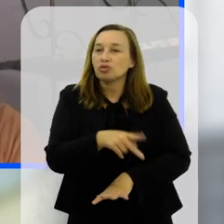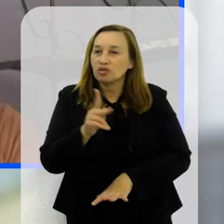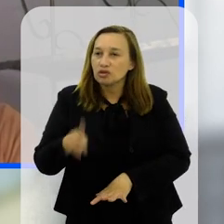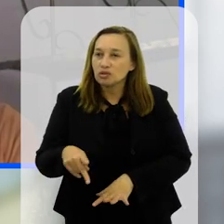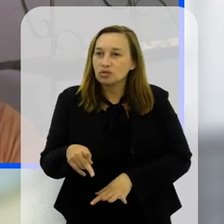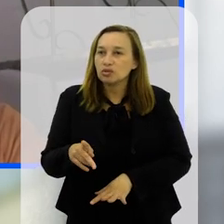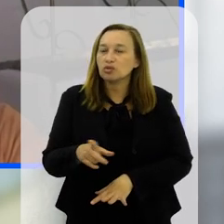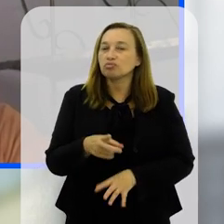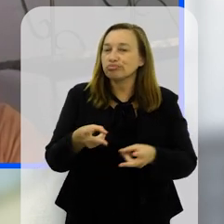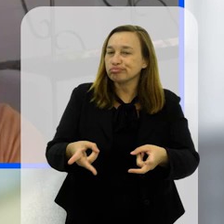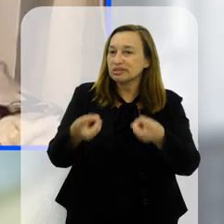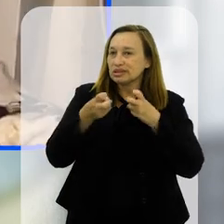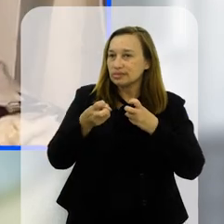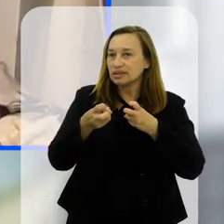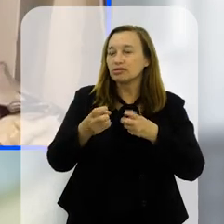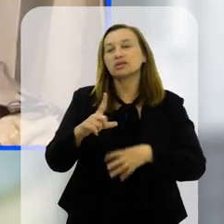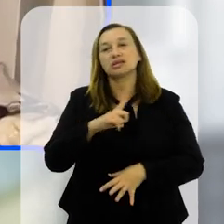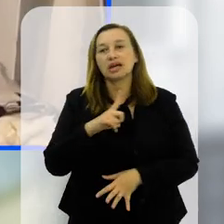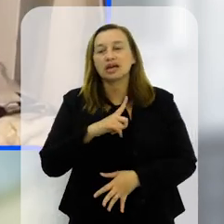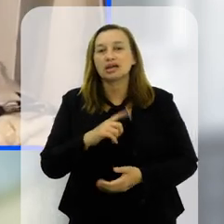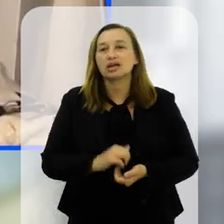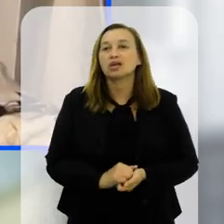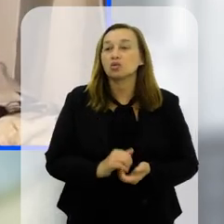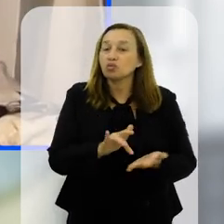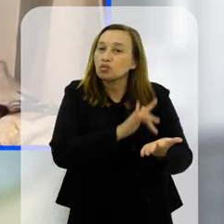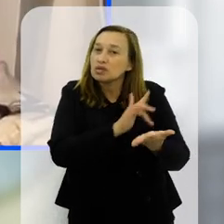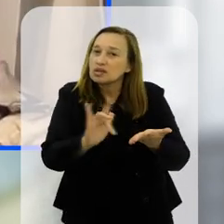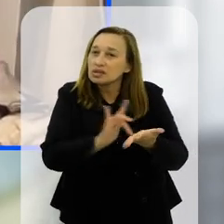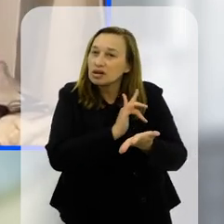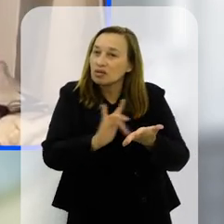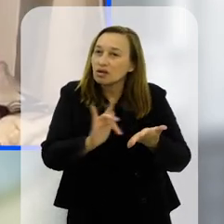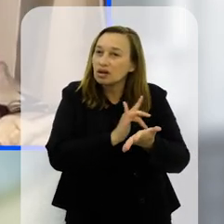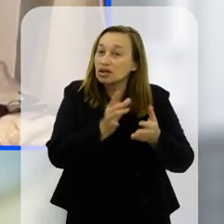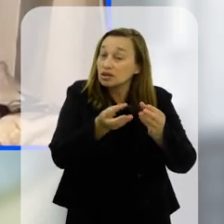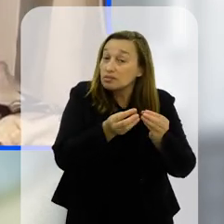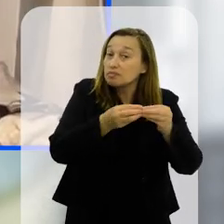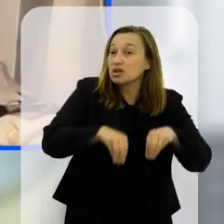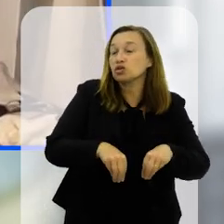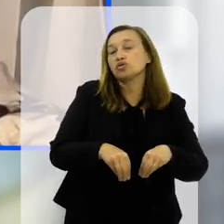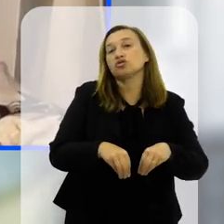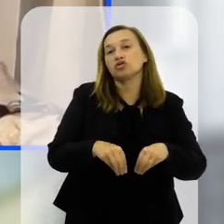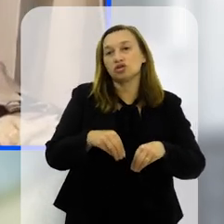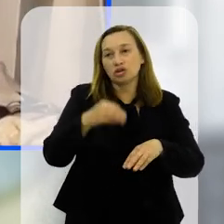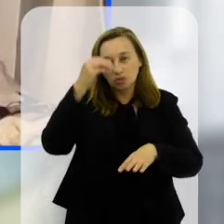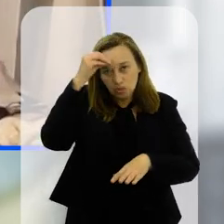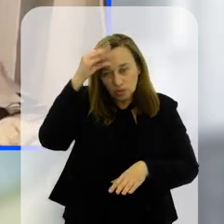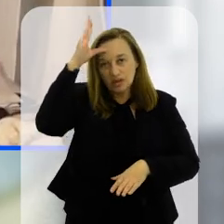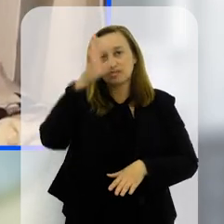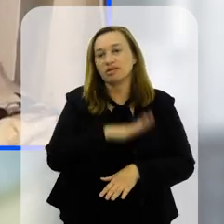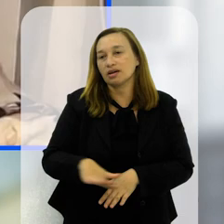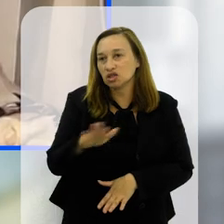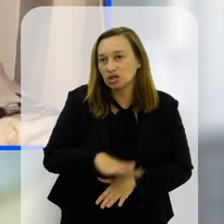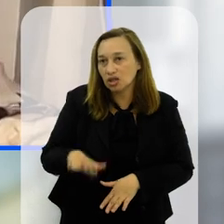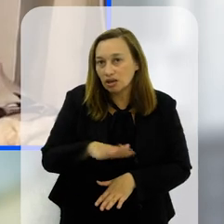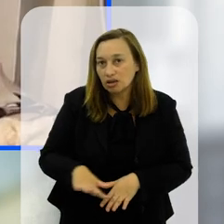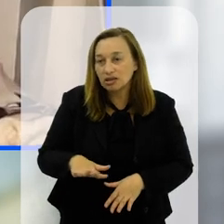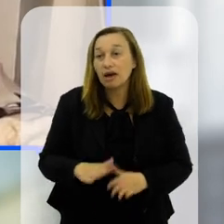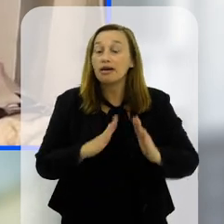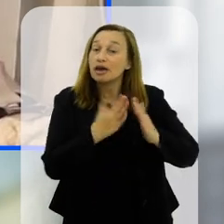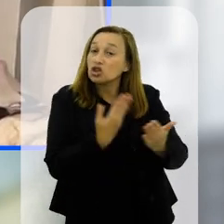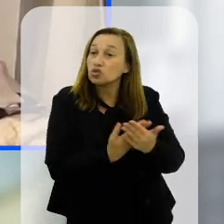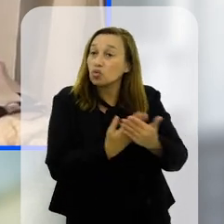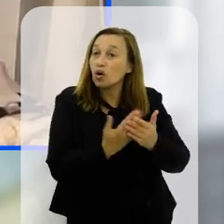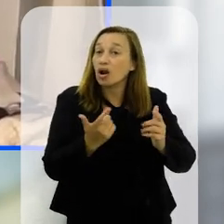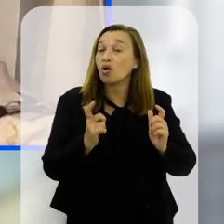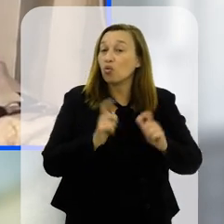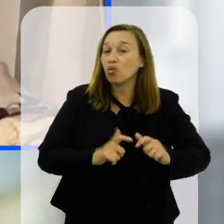professores né de um modo geral a gente tem essa percepção né de que o celular ele causa uma distração muito grande nas crianças